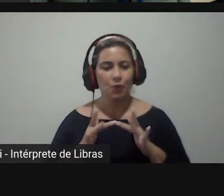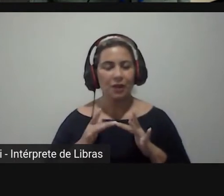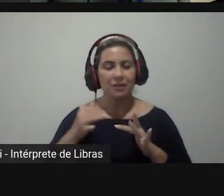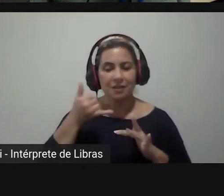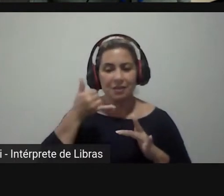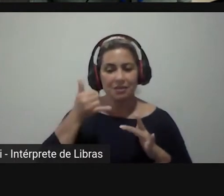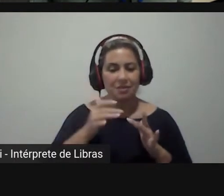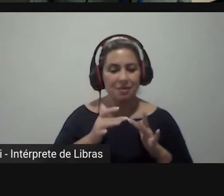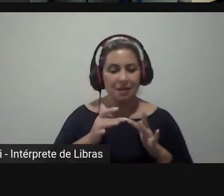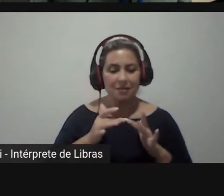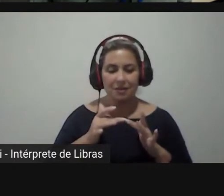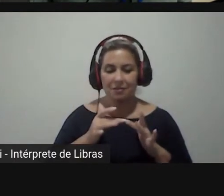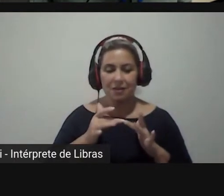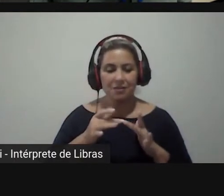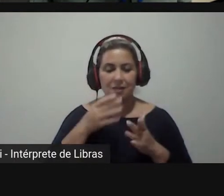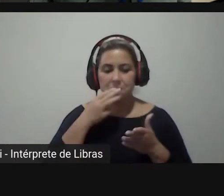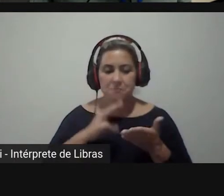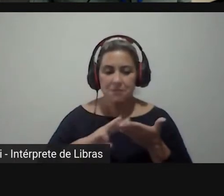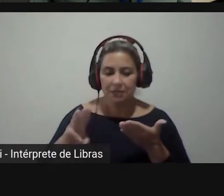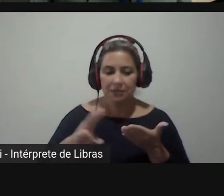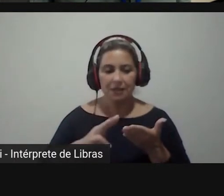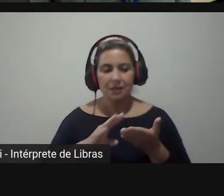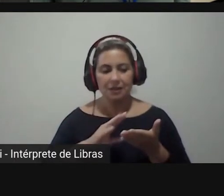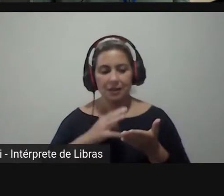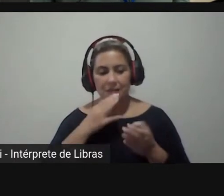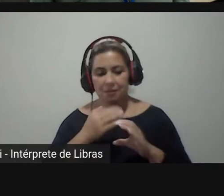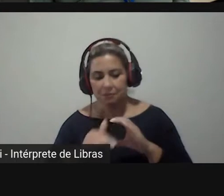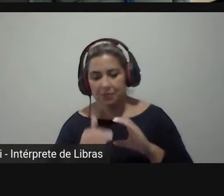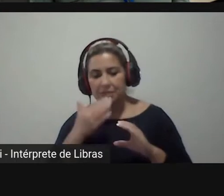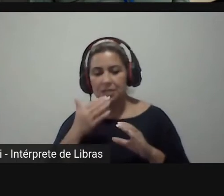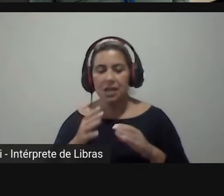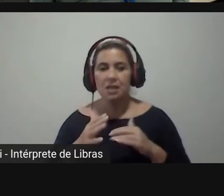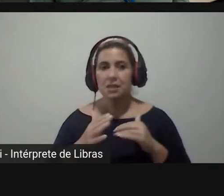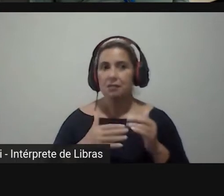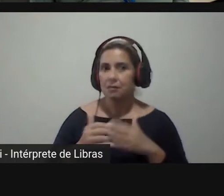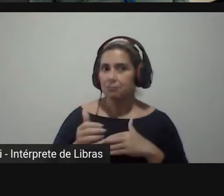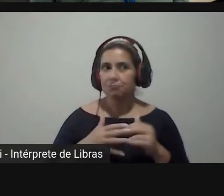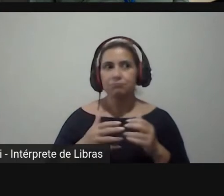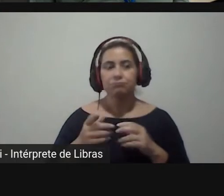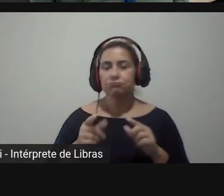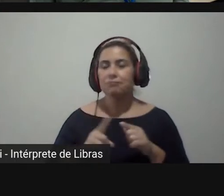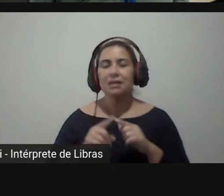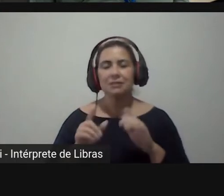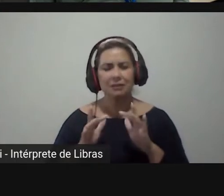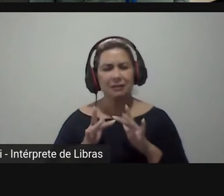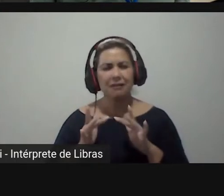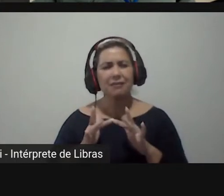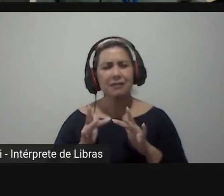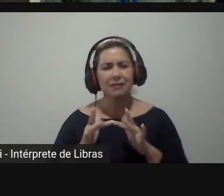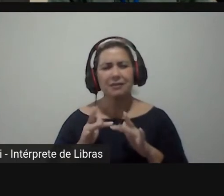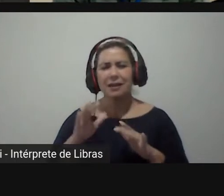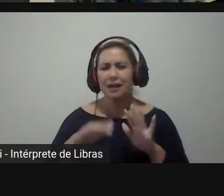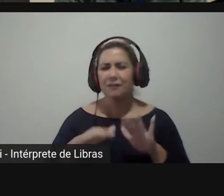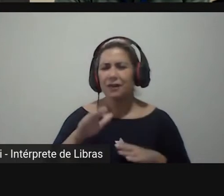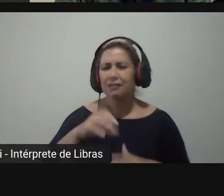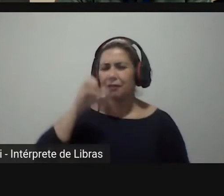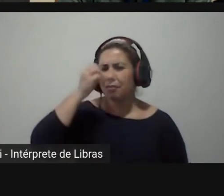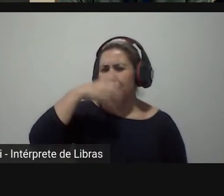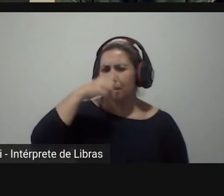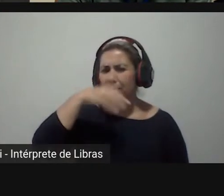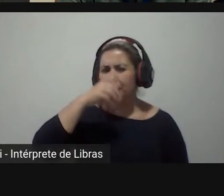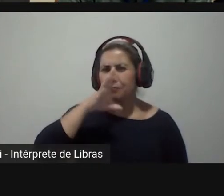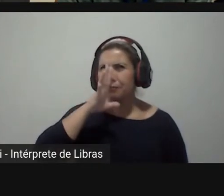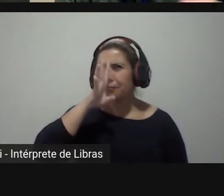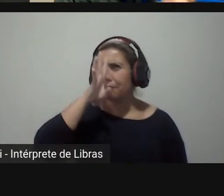propondo uma série de medidas algumas absurdas patéticas mas outras muito boas mas o